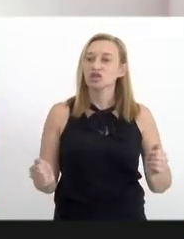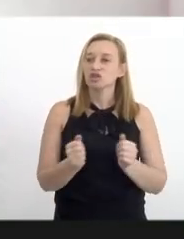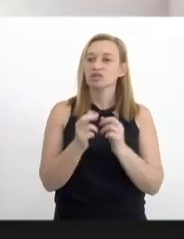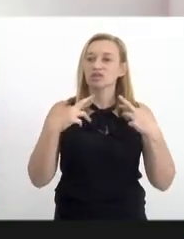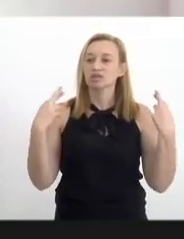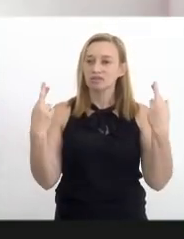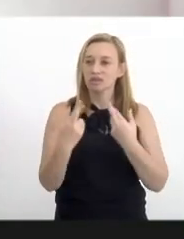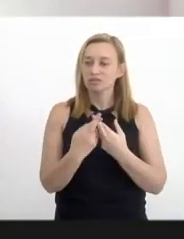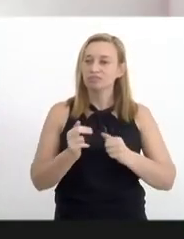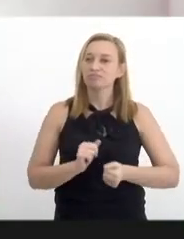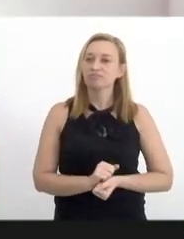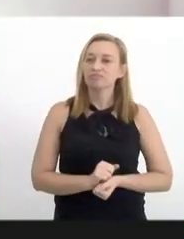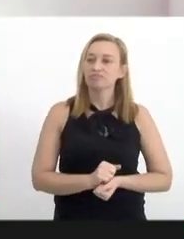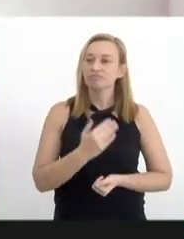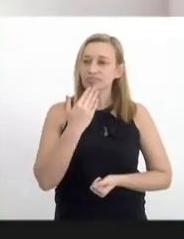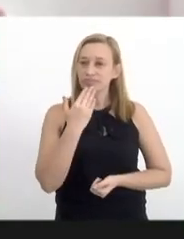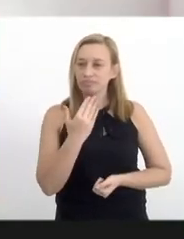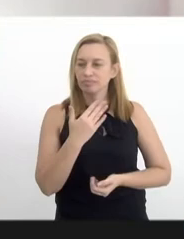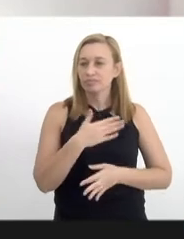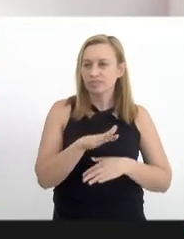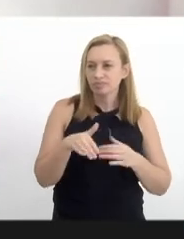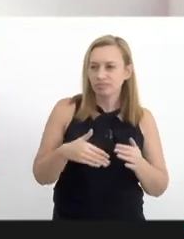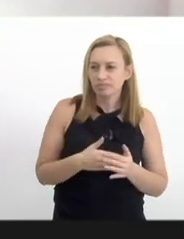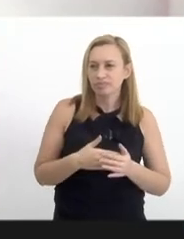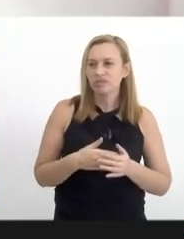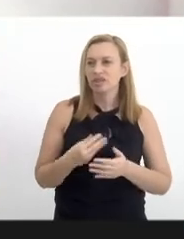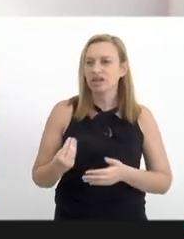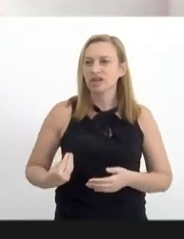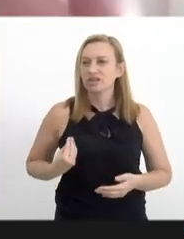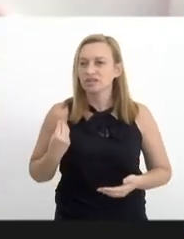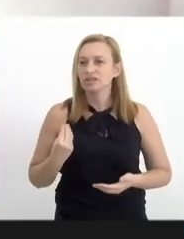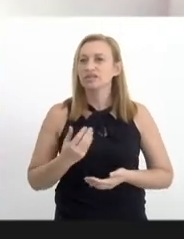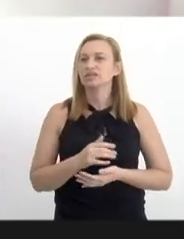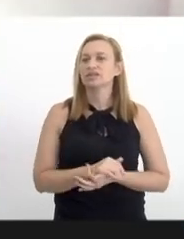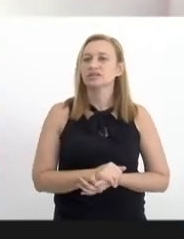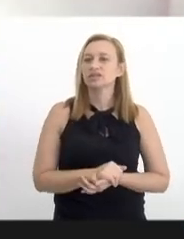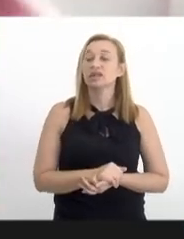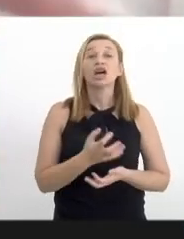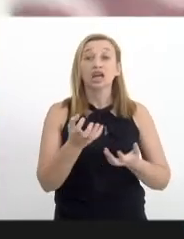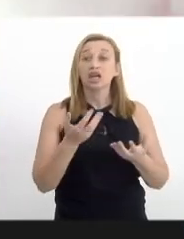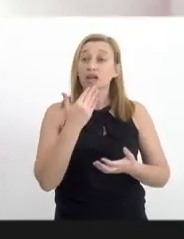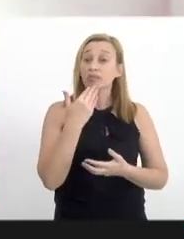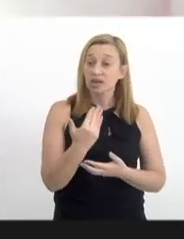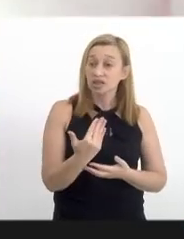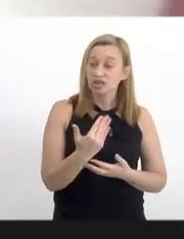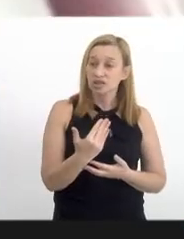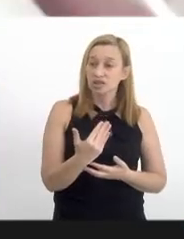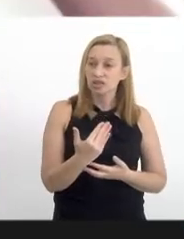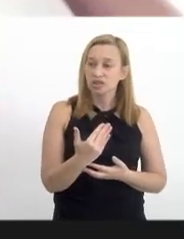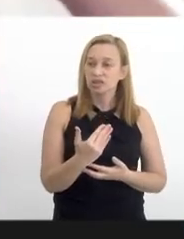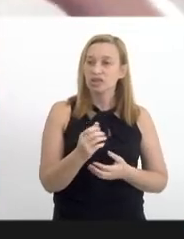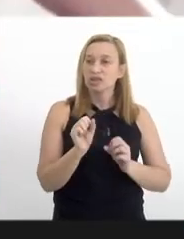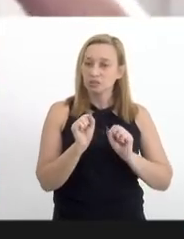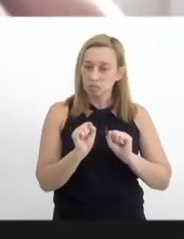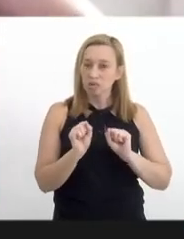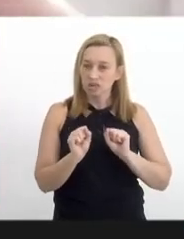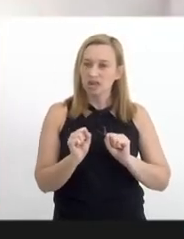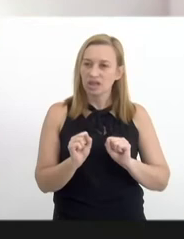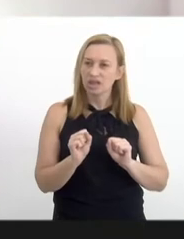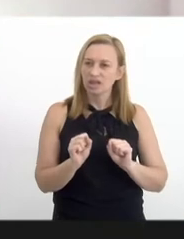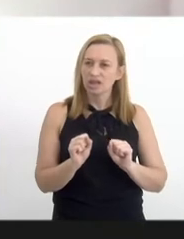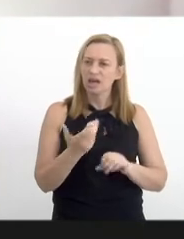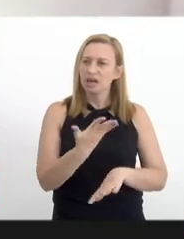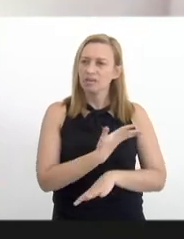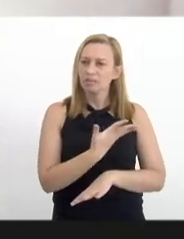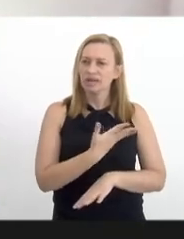felicito a todos pela presença. Queria pedir se houver a possibilidade a